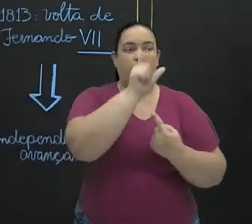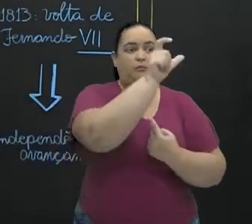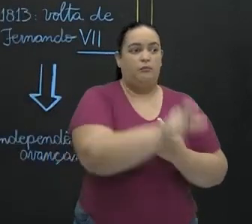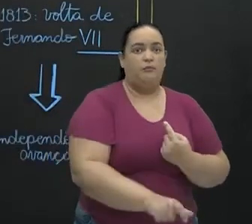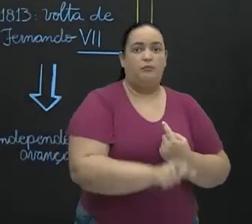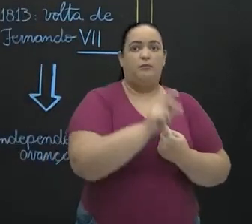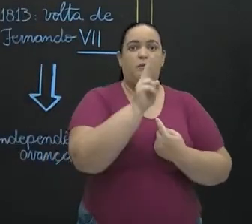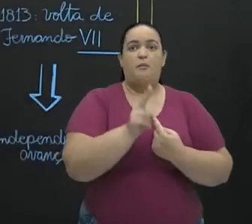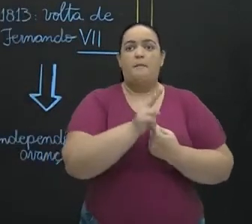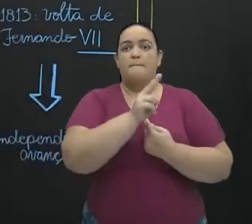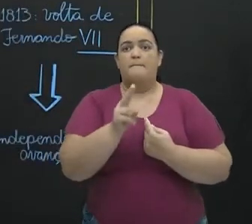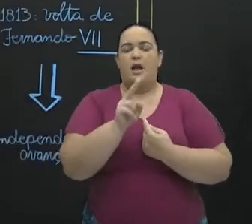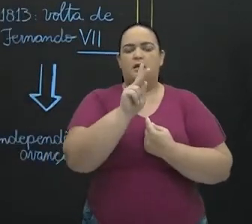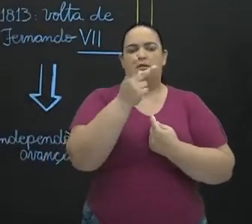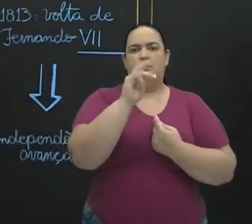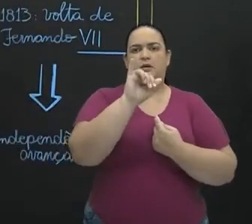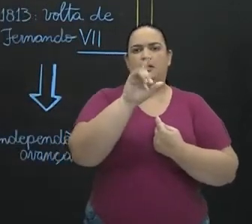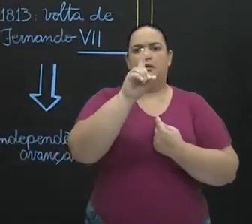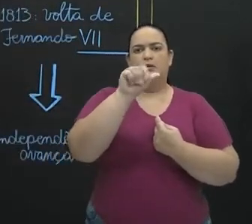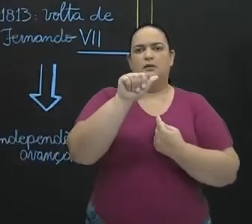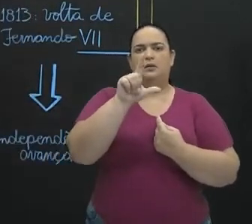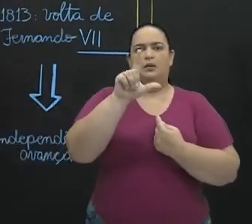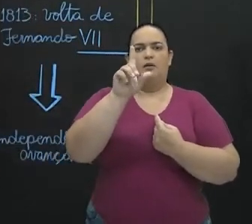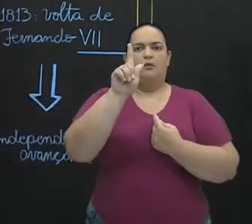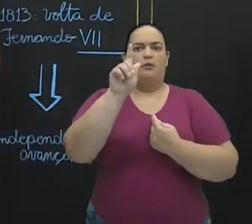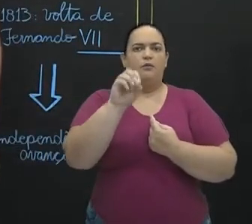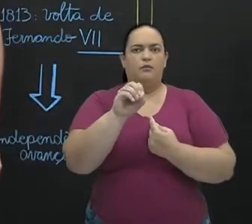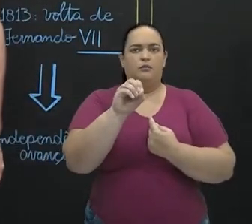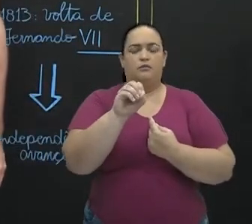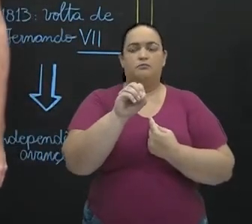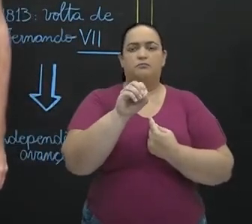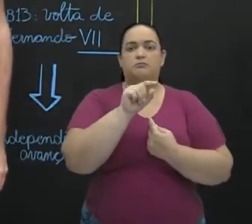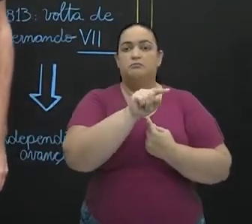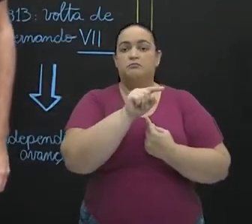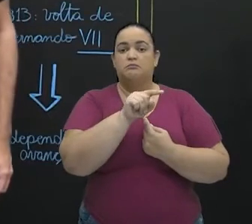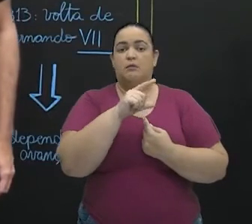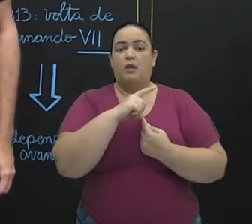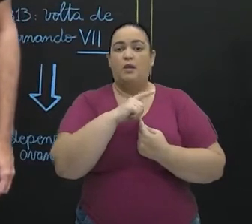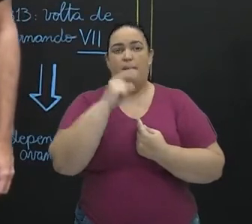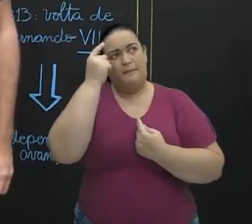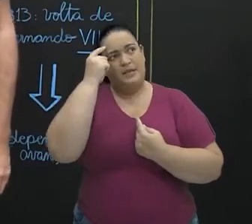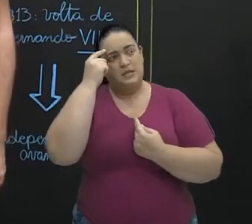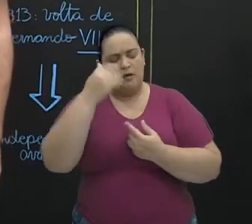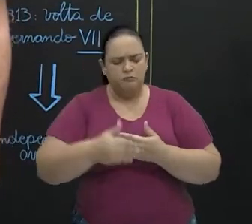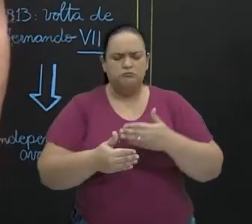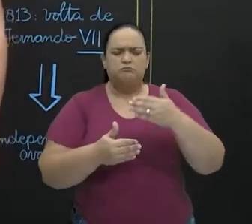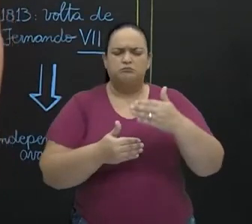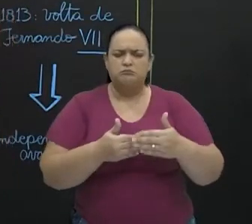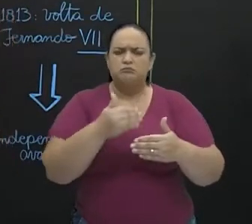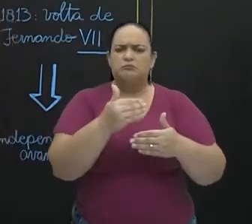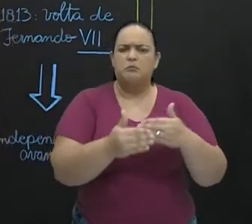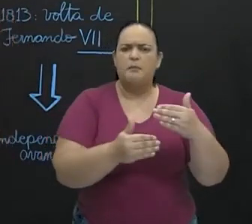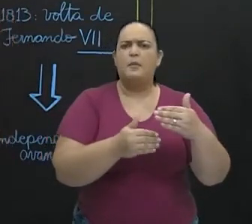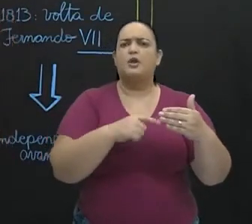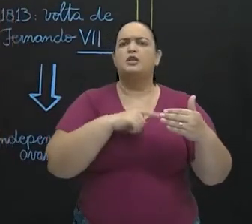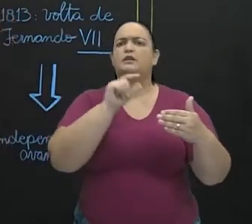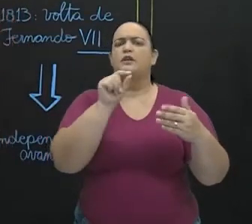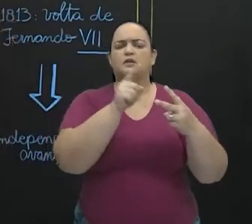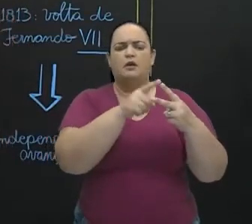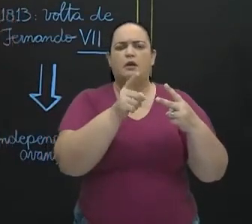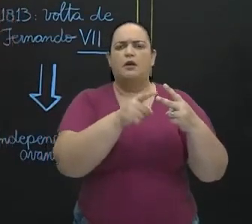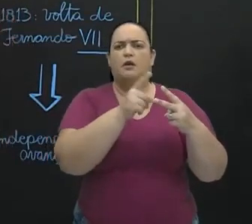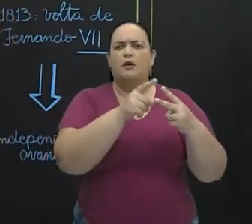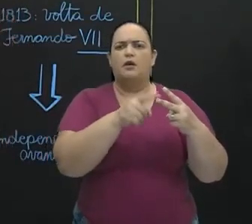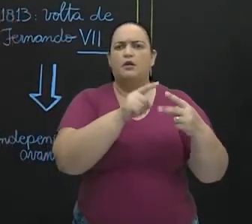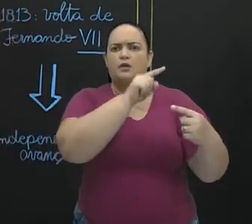padre católico, o Hidalgo. A ideia era que esse processo lá no México tivesse também um